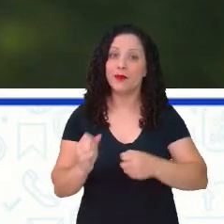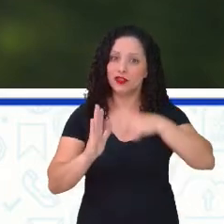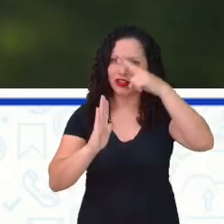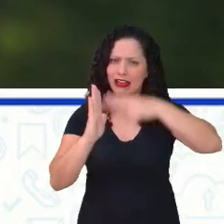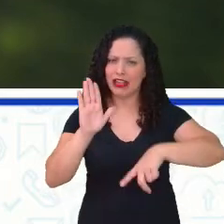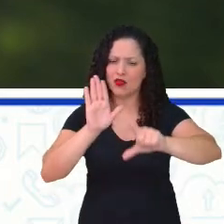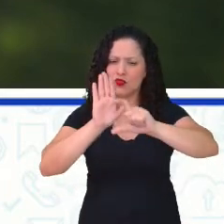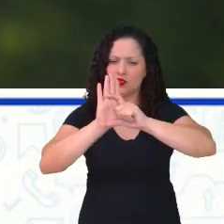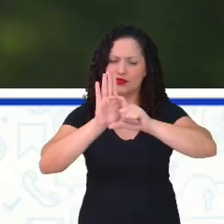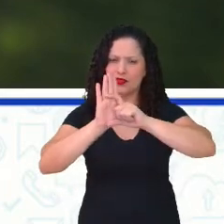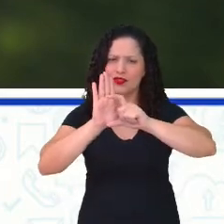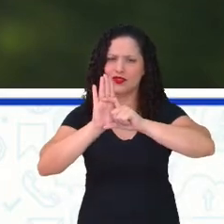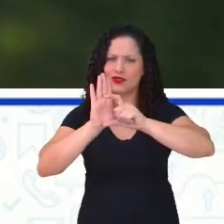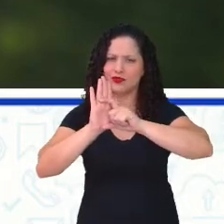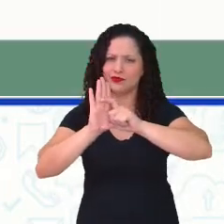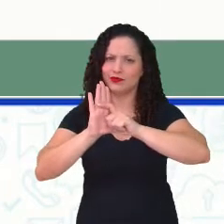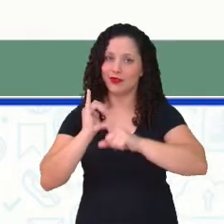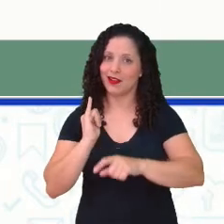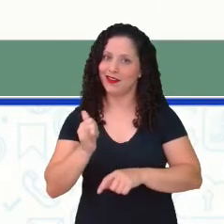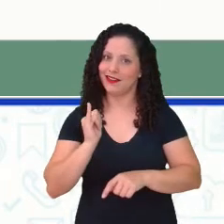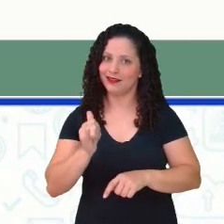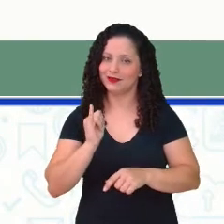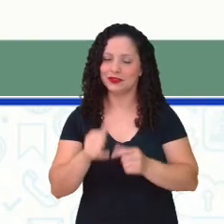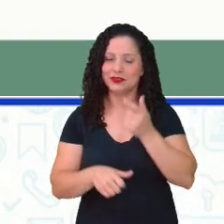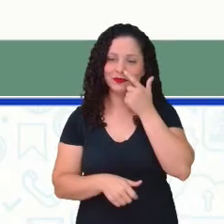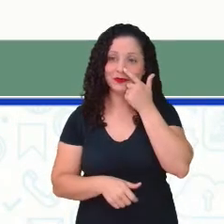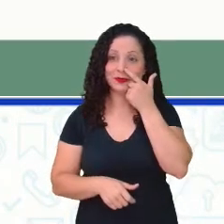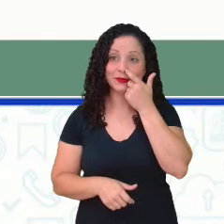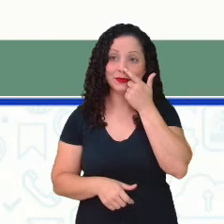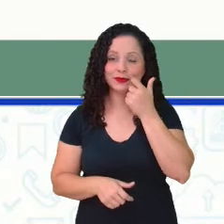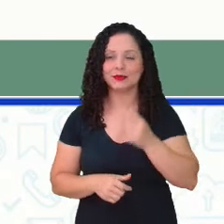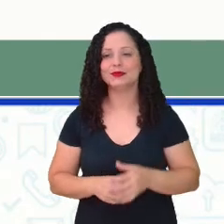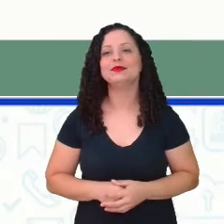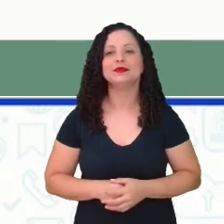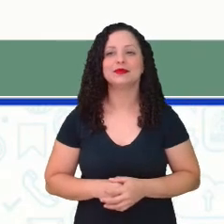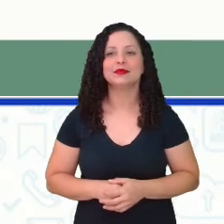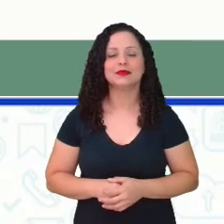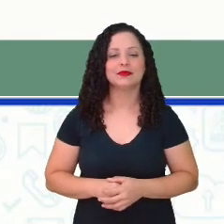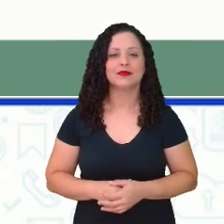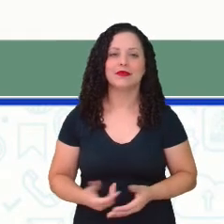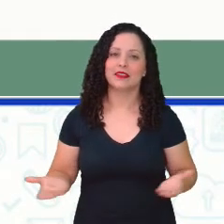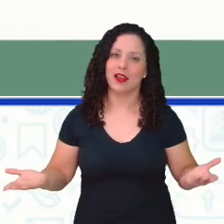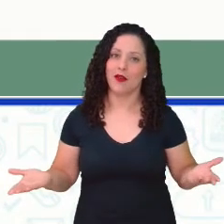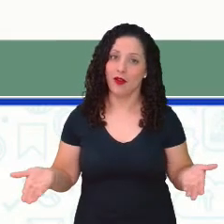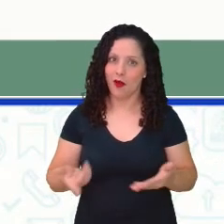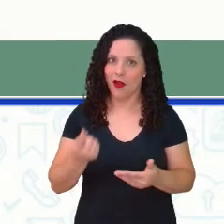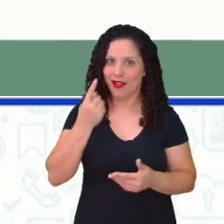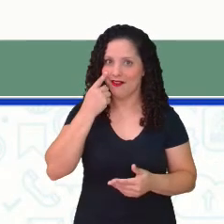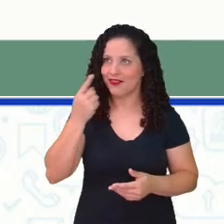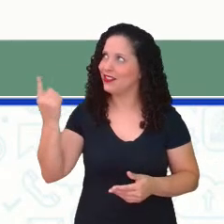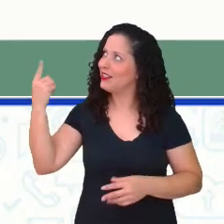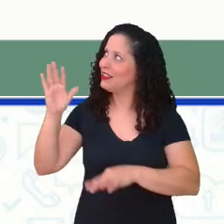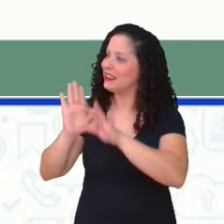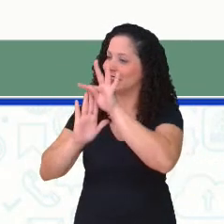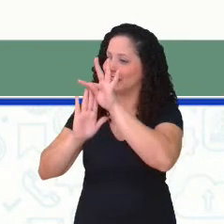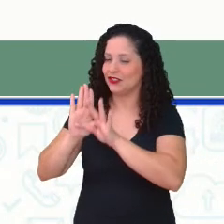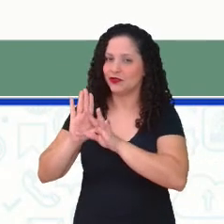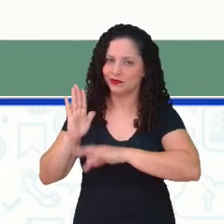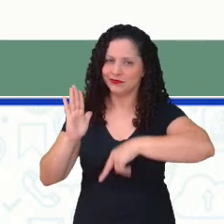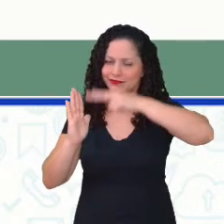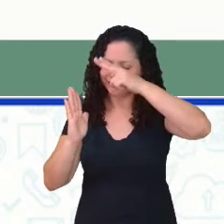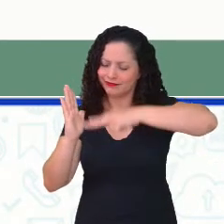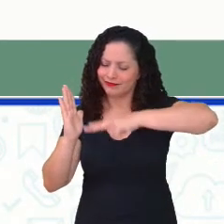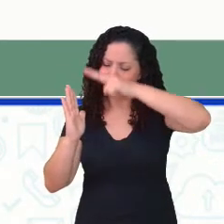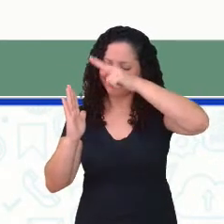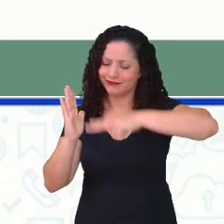fragmento de um dos seus relatos. Então, vejam só. Prestem atenção na leitura, não é?